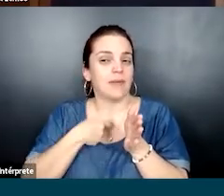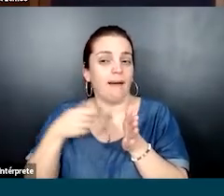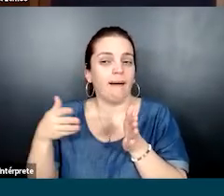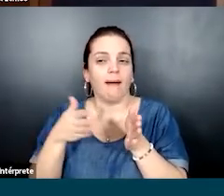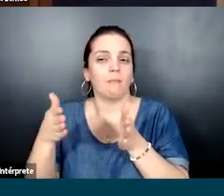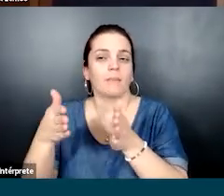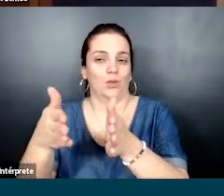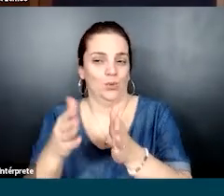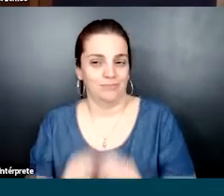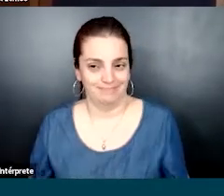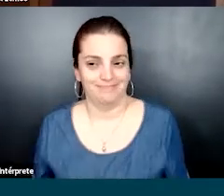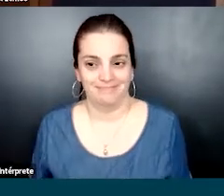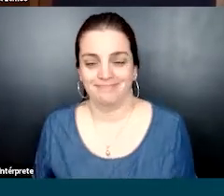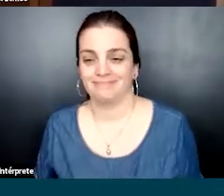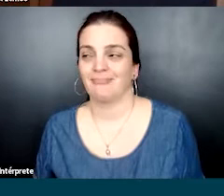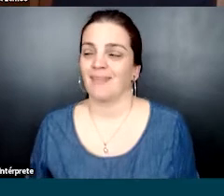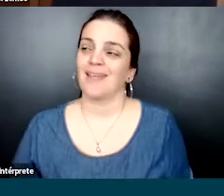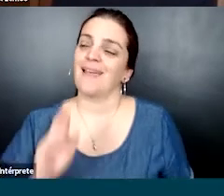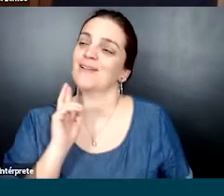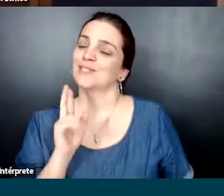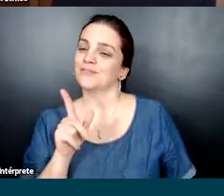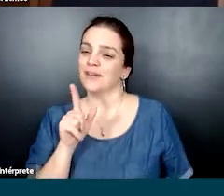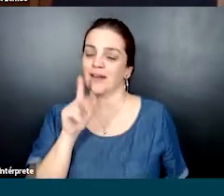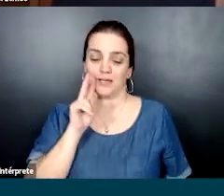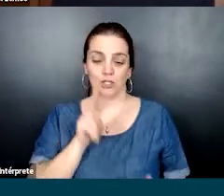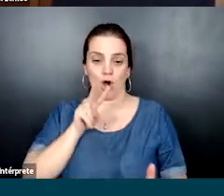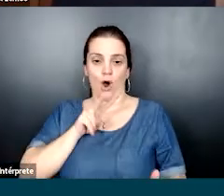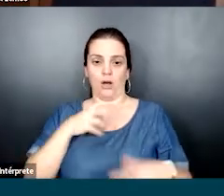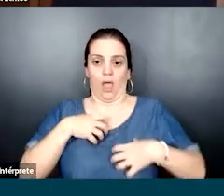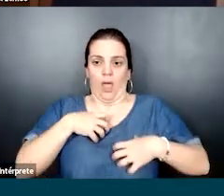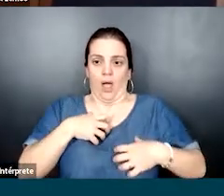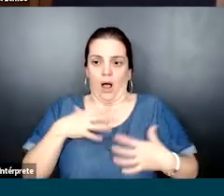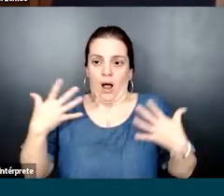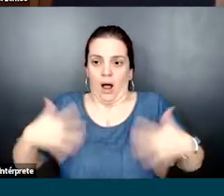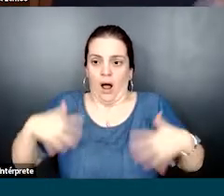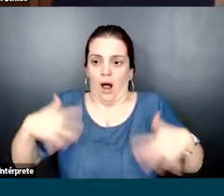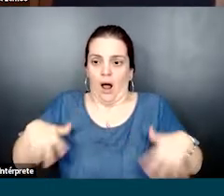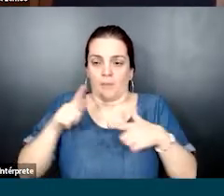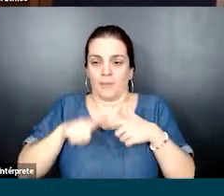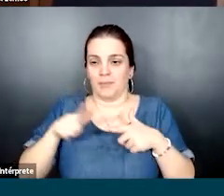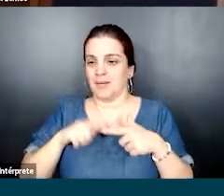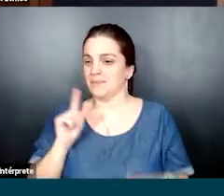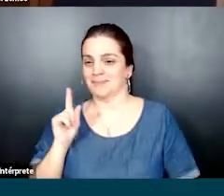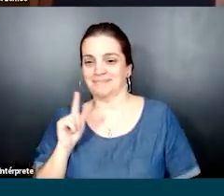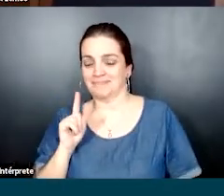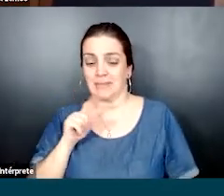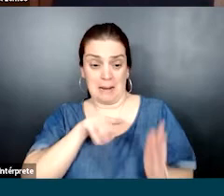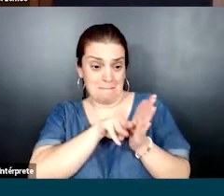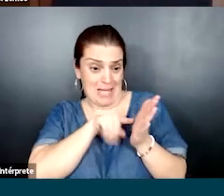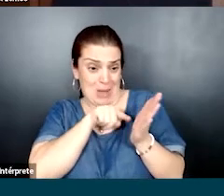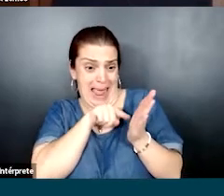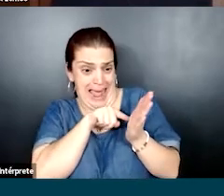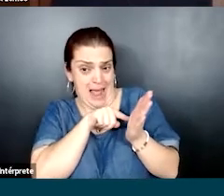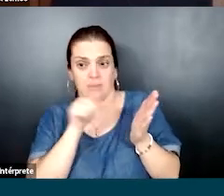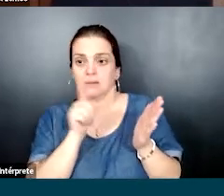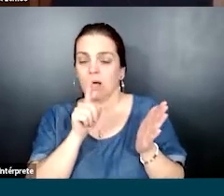como o fim da nossa discussão? A gente olha diferente, né? Para as nossas frustrações. A gente olha diferente, né? Para os nossos problemas, porque